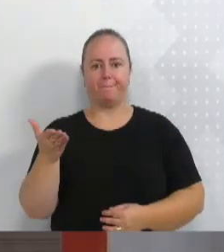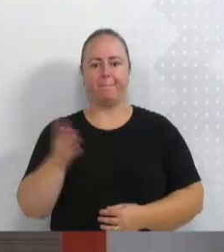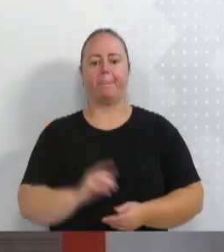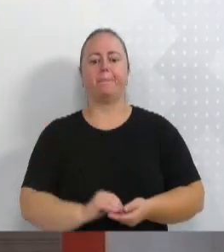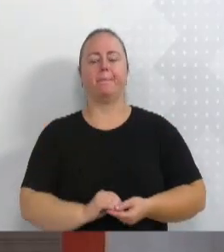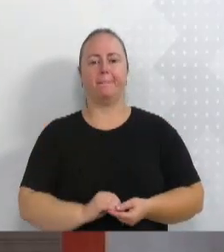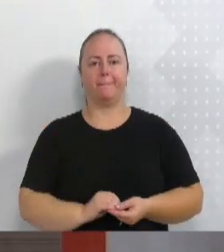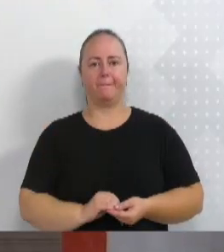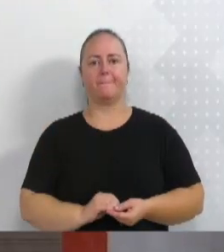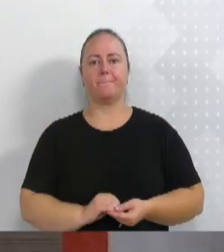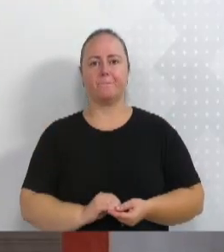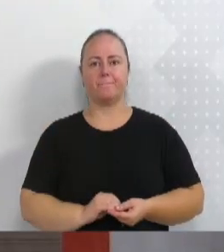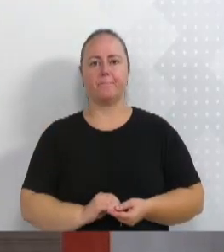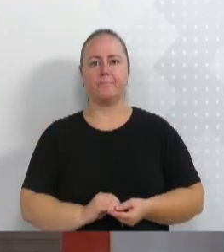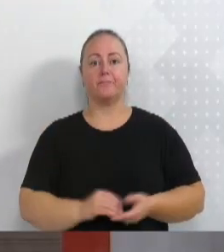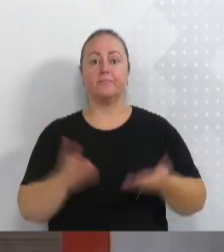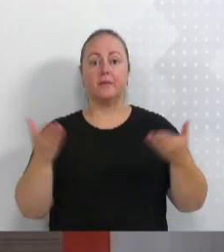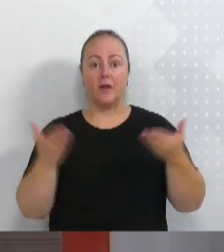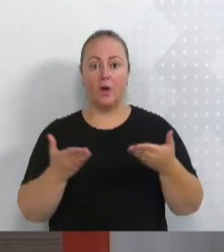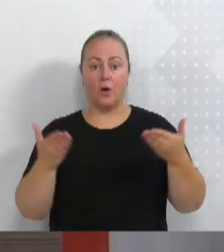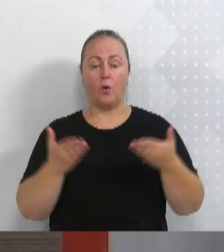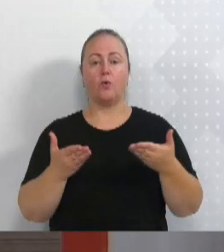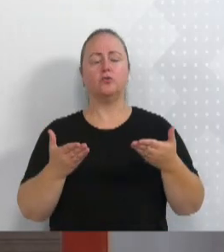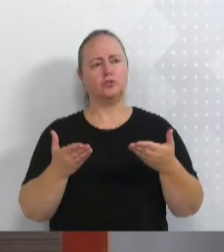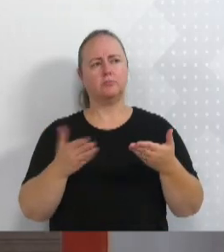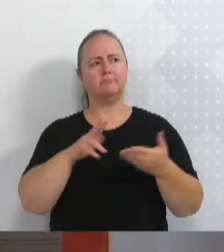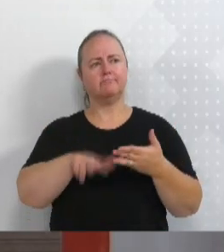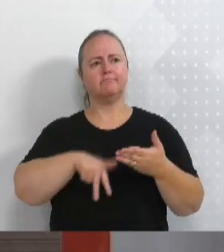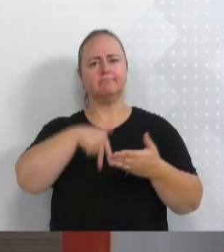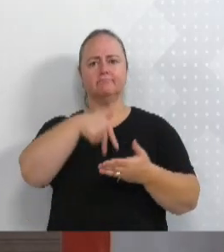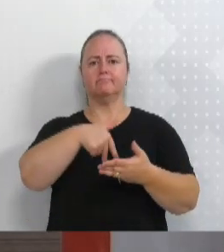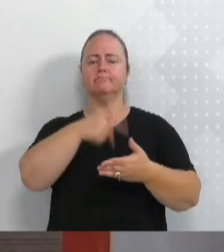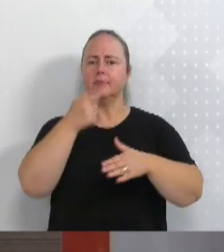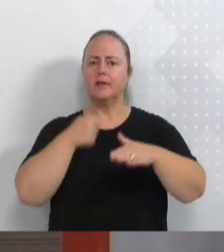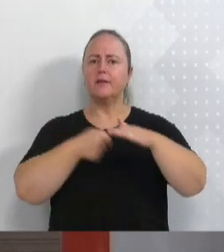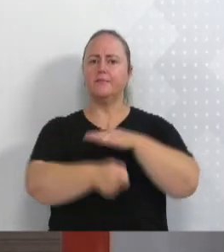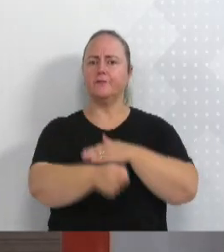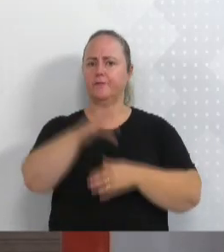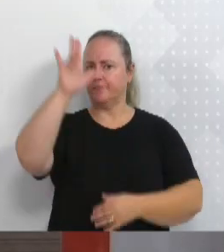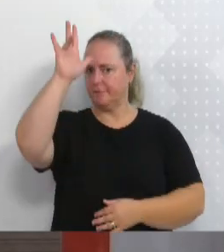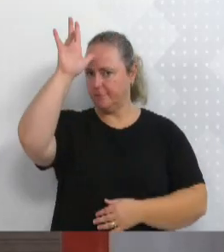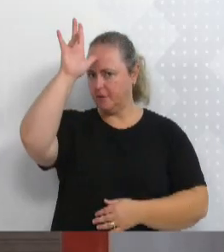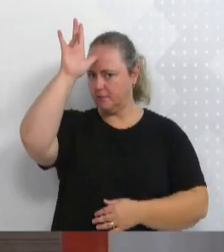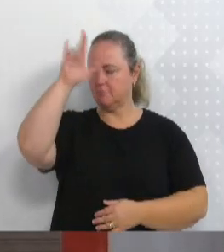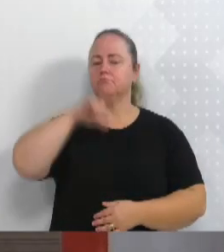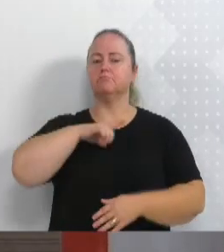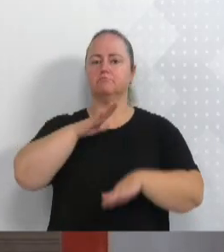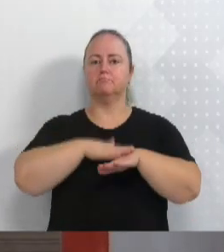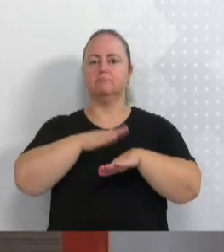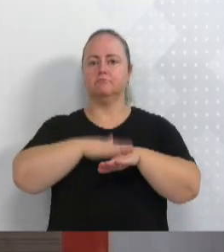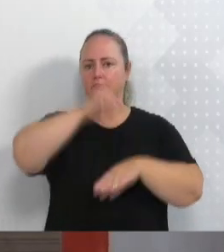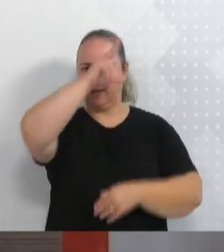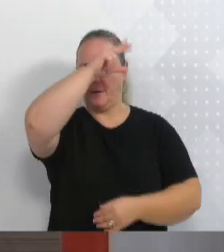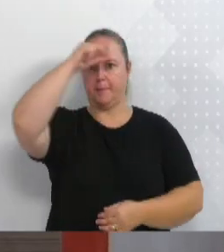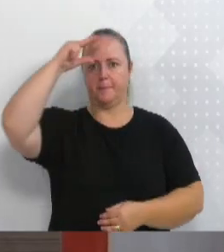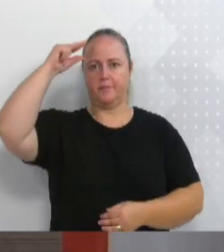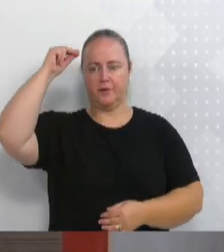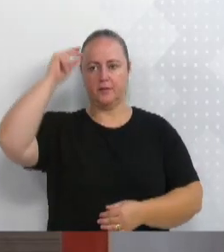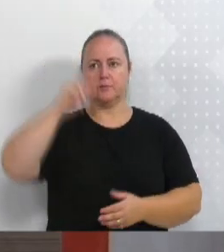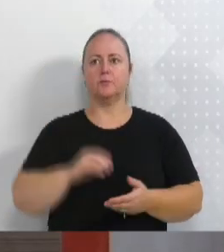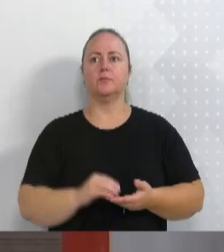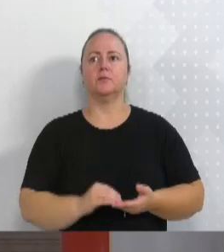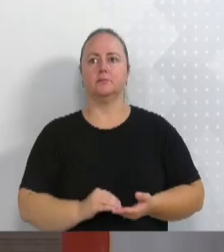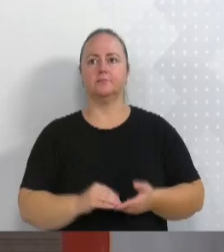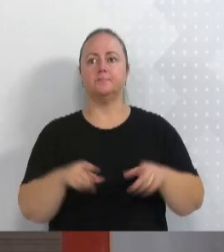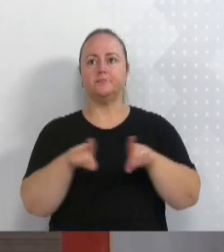Hoje eu quero aqui falar da tribuna sobre investimentos na Vila Itopava pela Prefeitura de Blumenau, sobre a